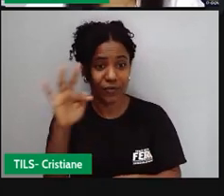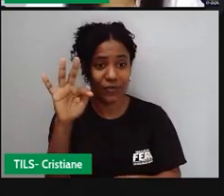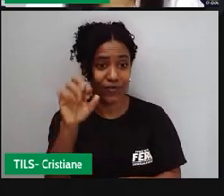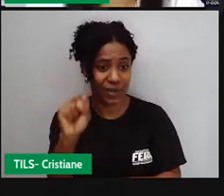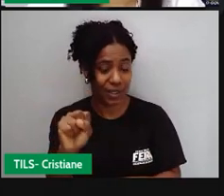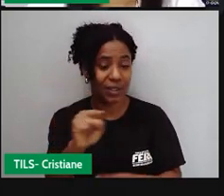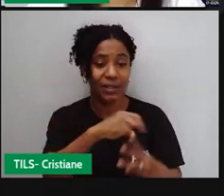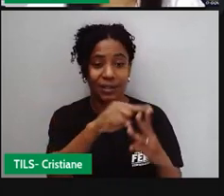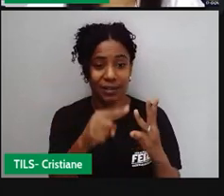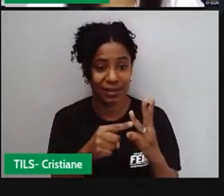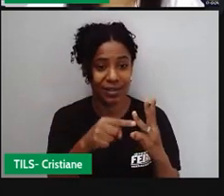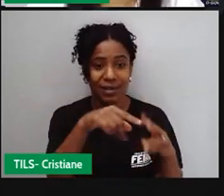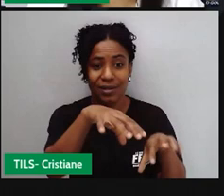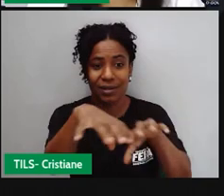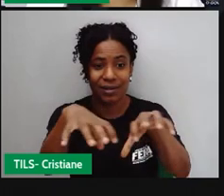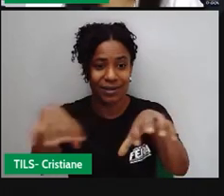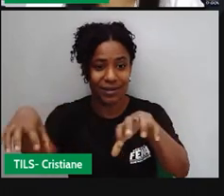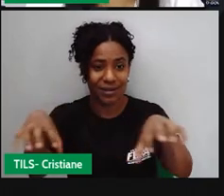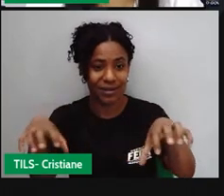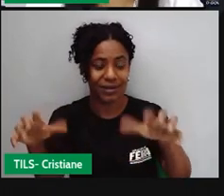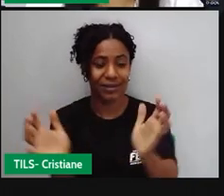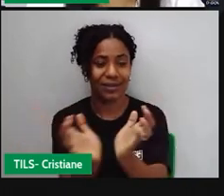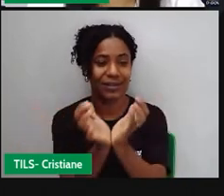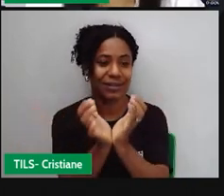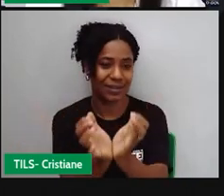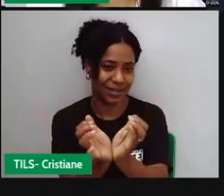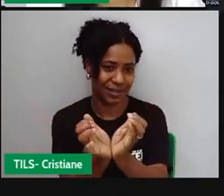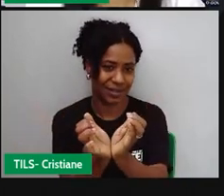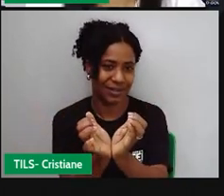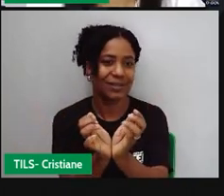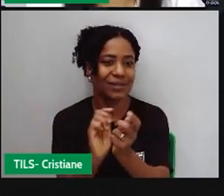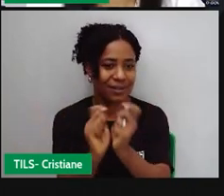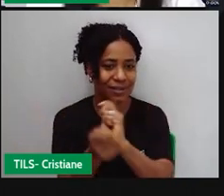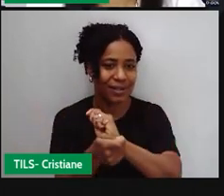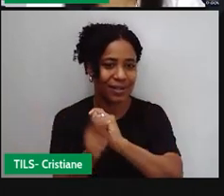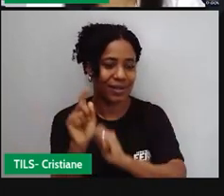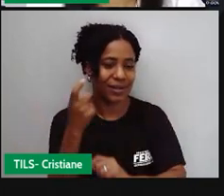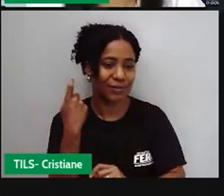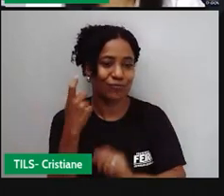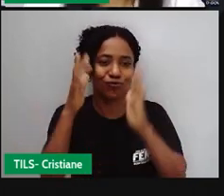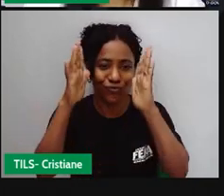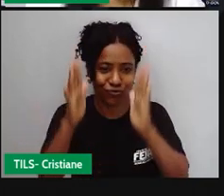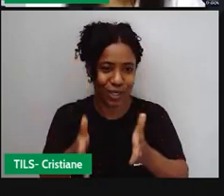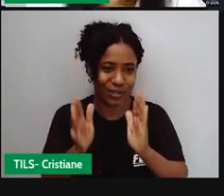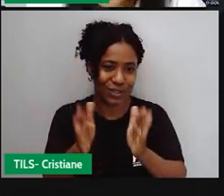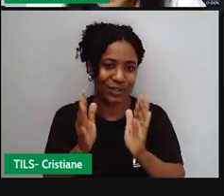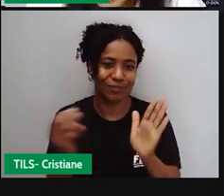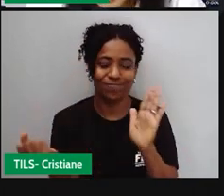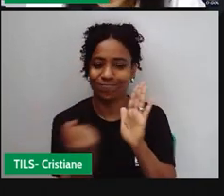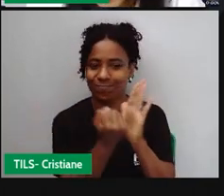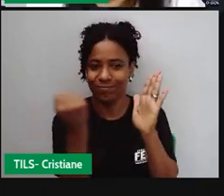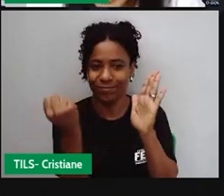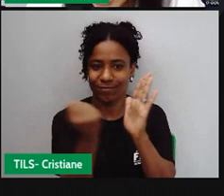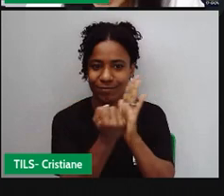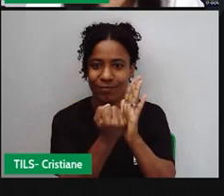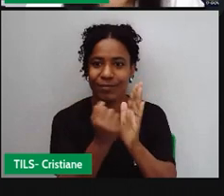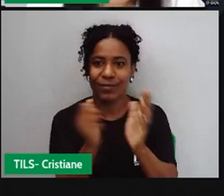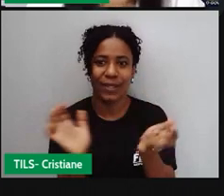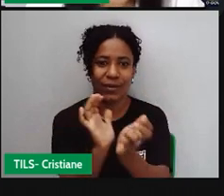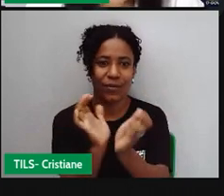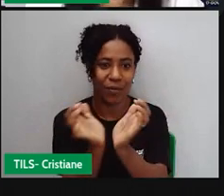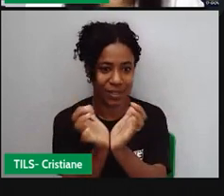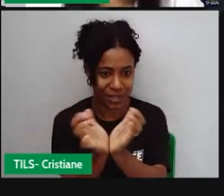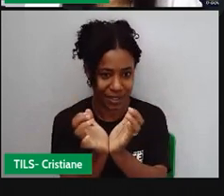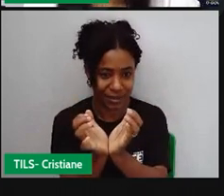três comunidades já reconhecidas pela Fundação Cultural Palmares, que é a comunidade de